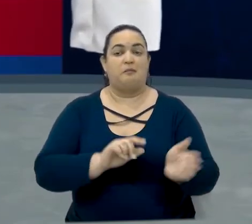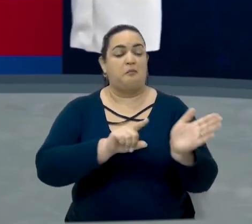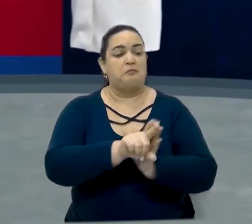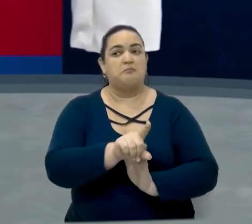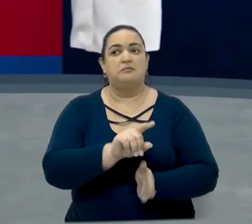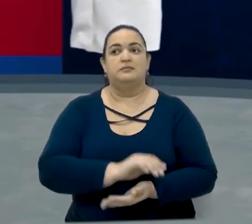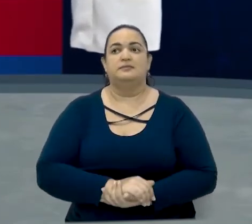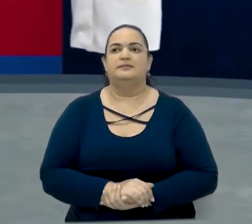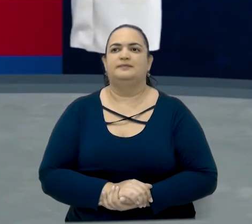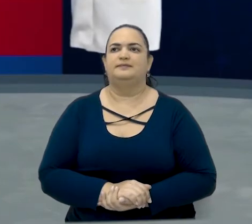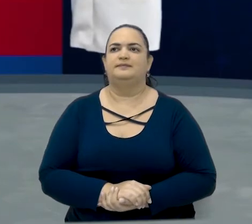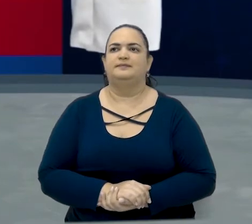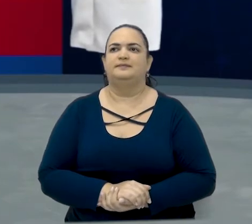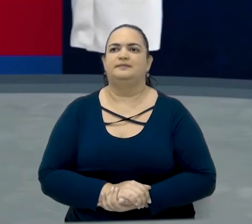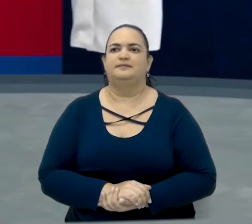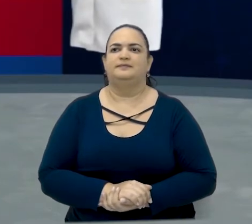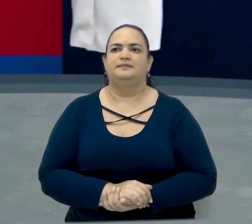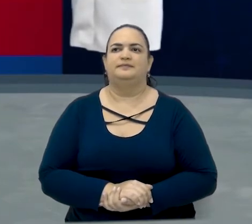I'm from Japan.